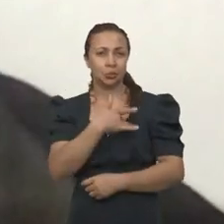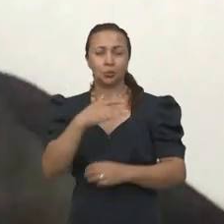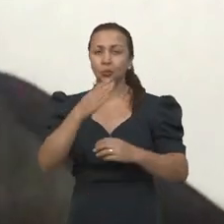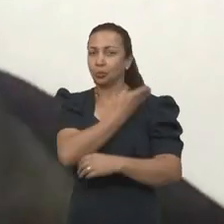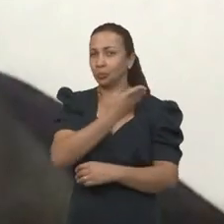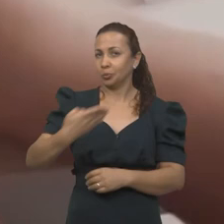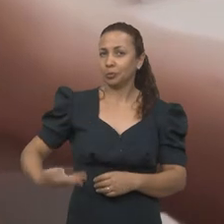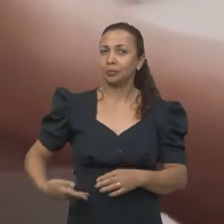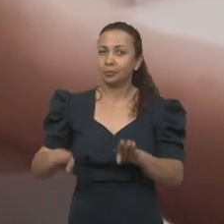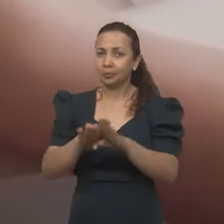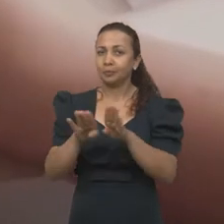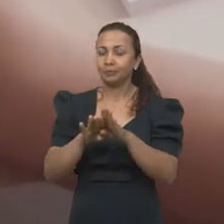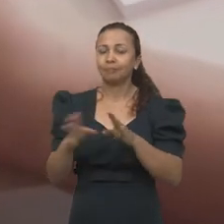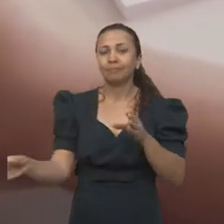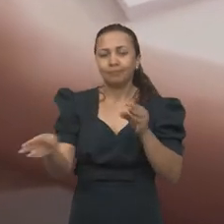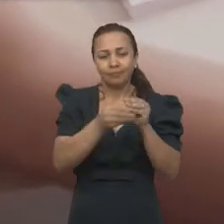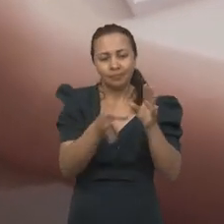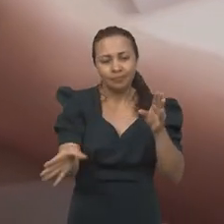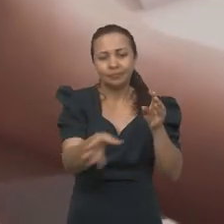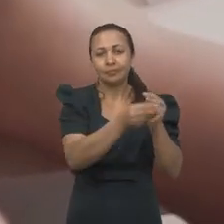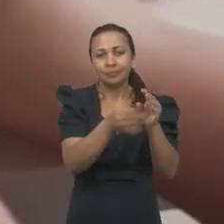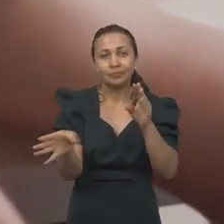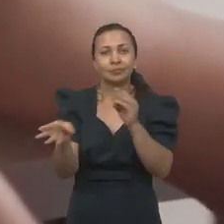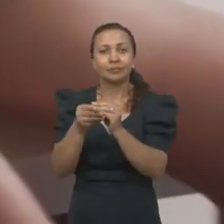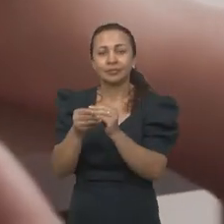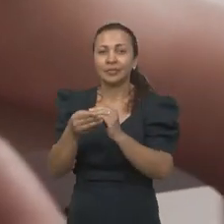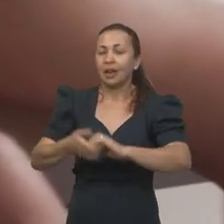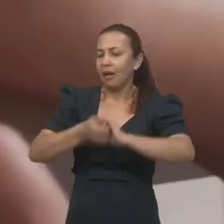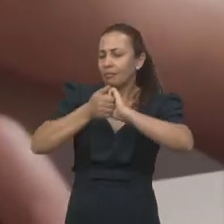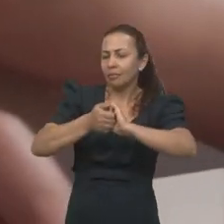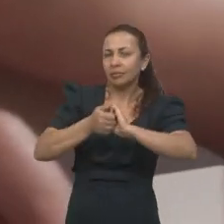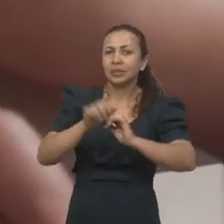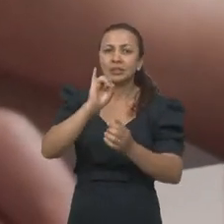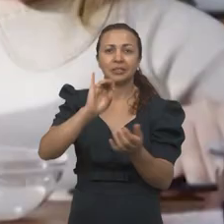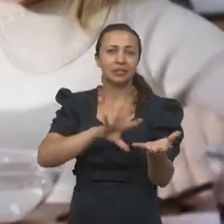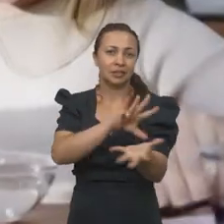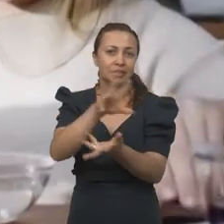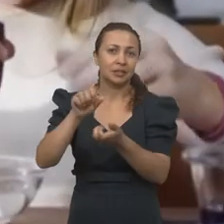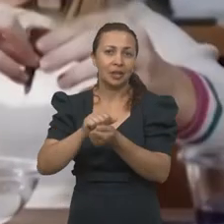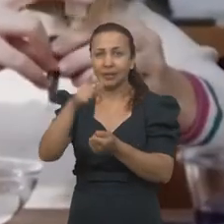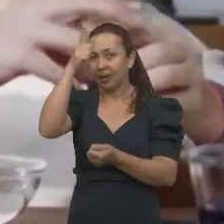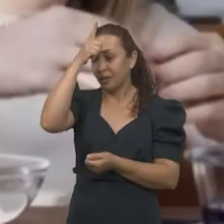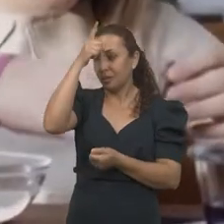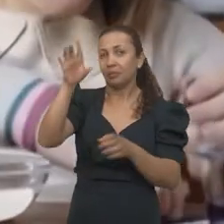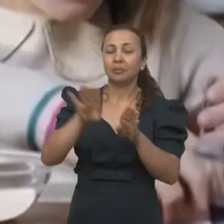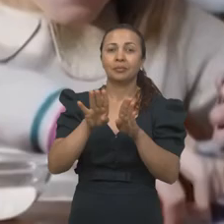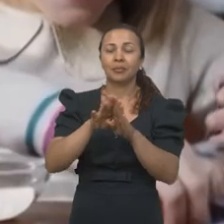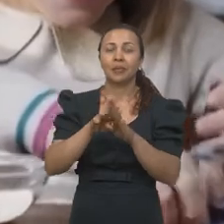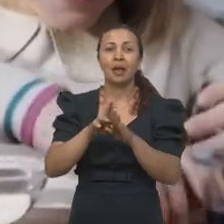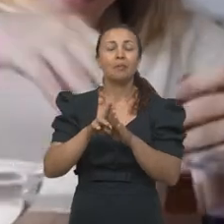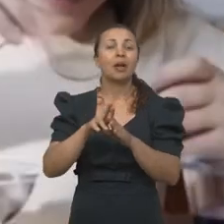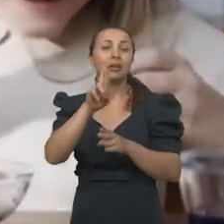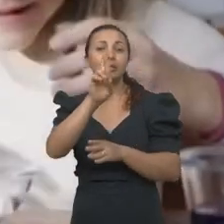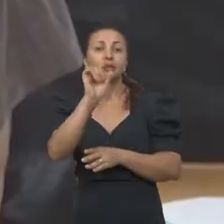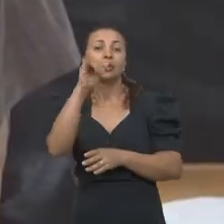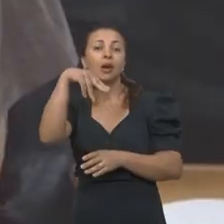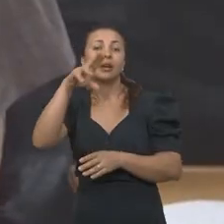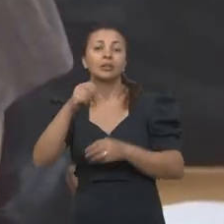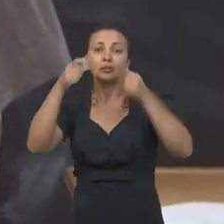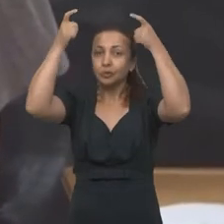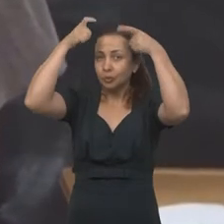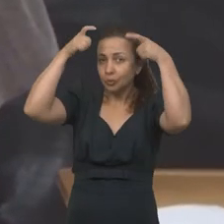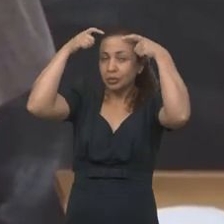Pública. Então a gente foi agregando um pouco e a parceria internacional, tanto da Alemanha quanto do Reino Unido.